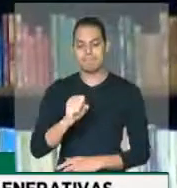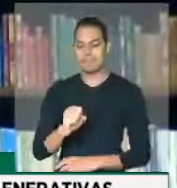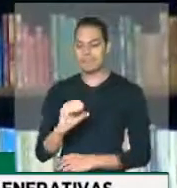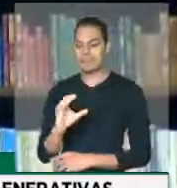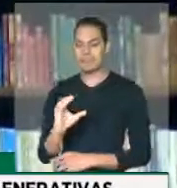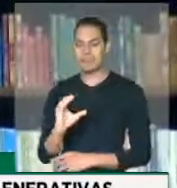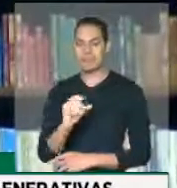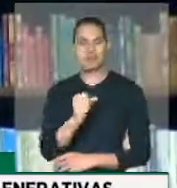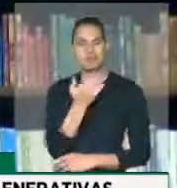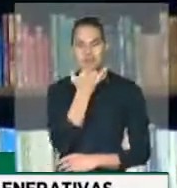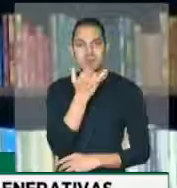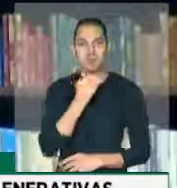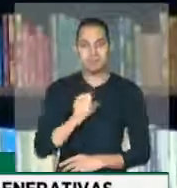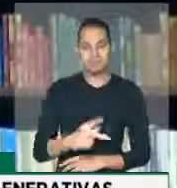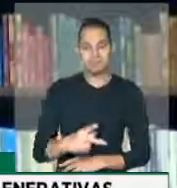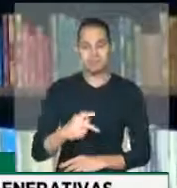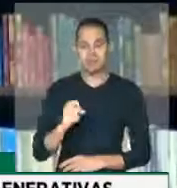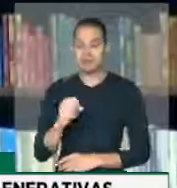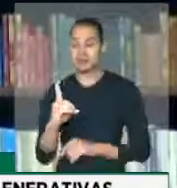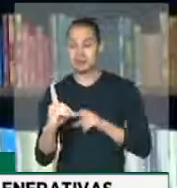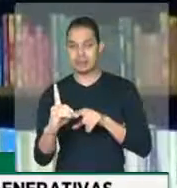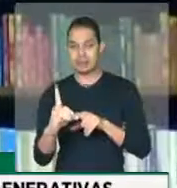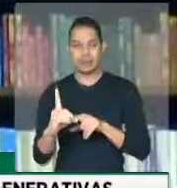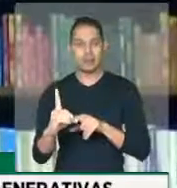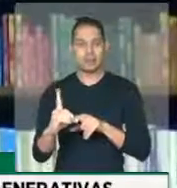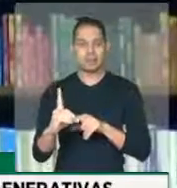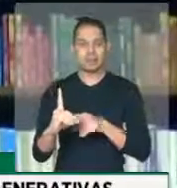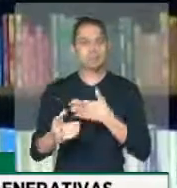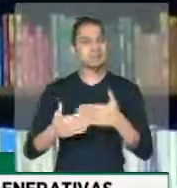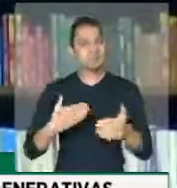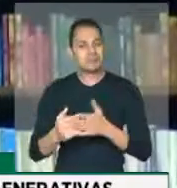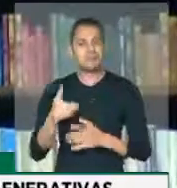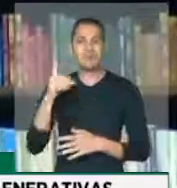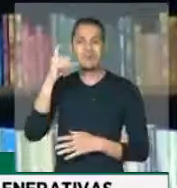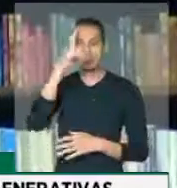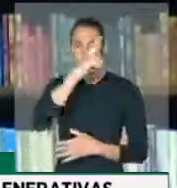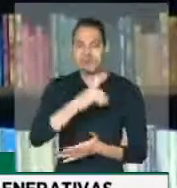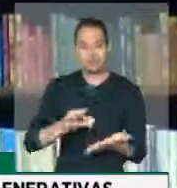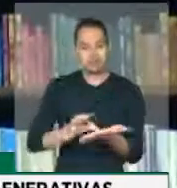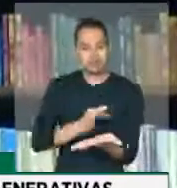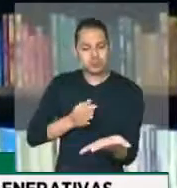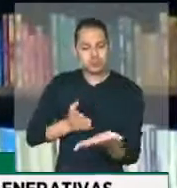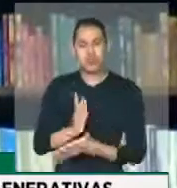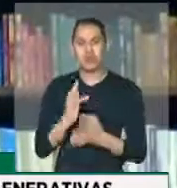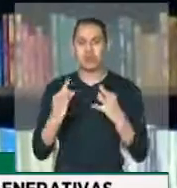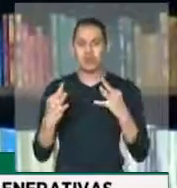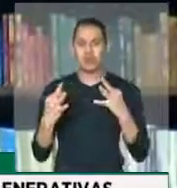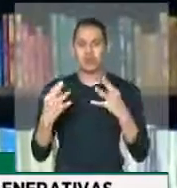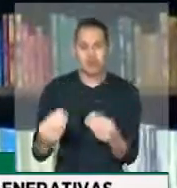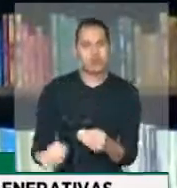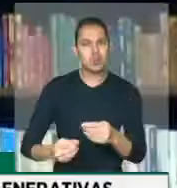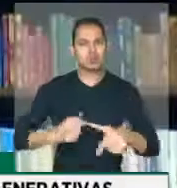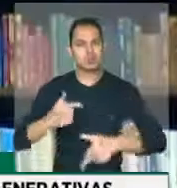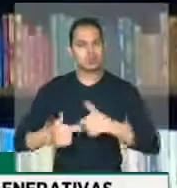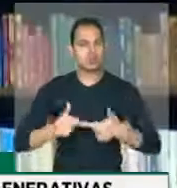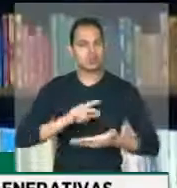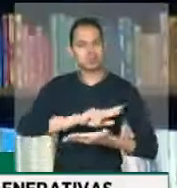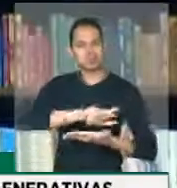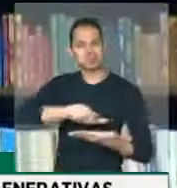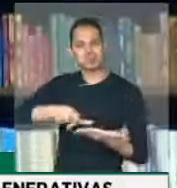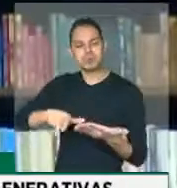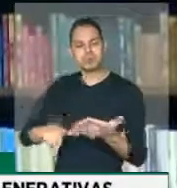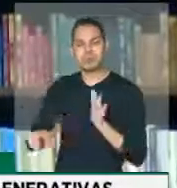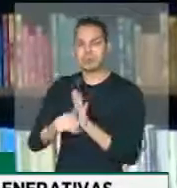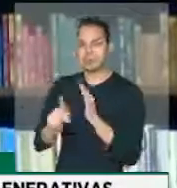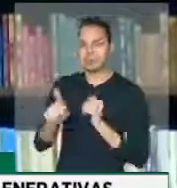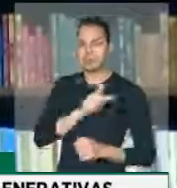com o governo, é muito difícil chancelar todos os atos do